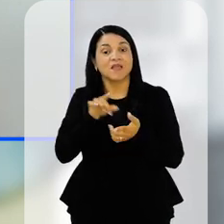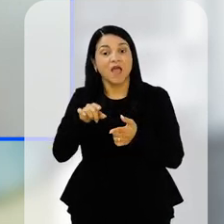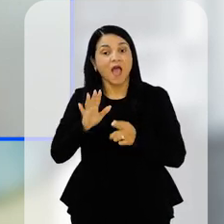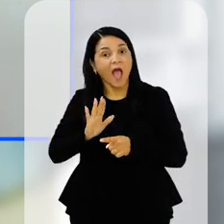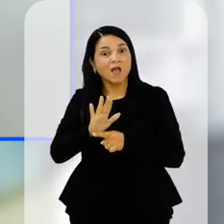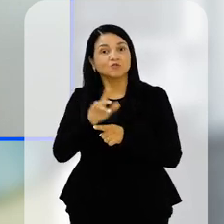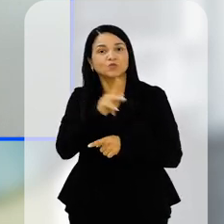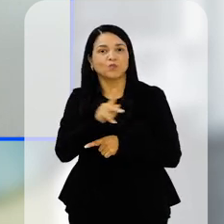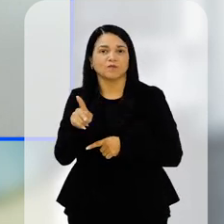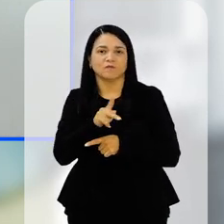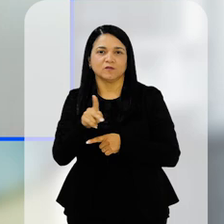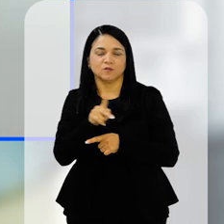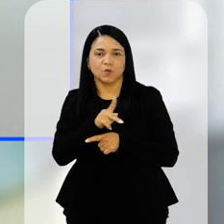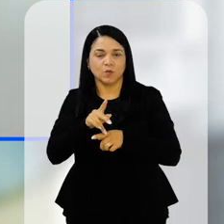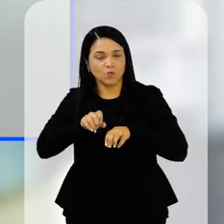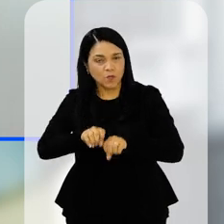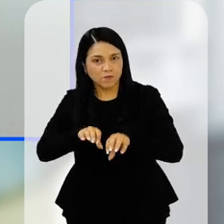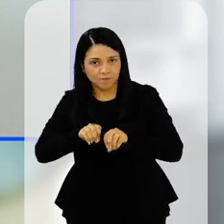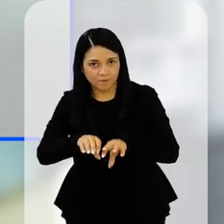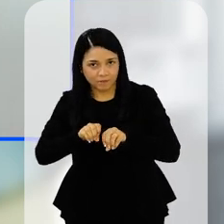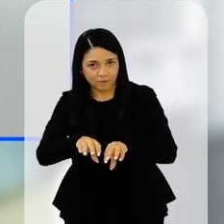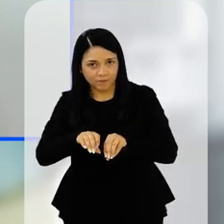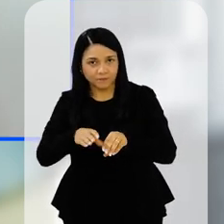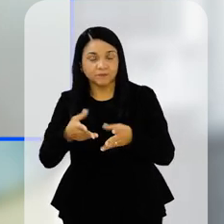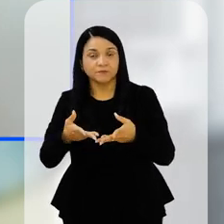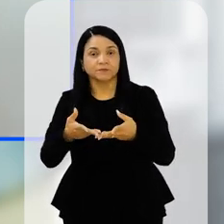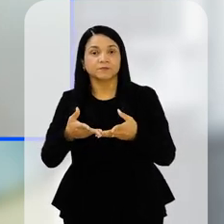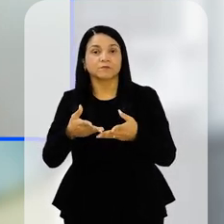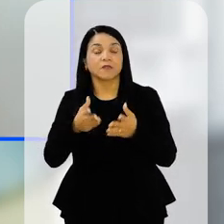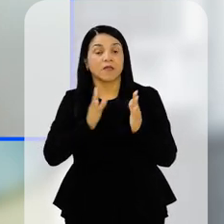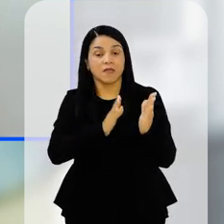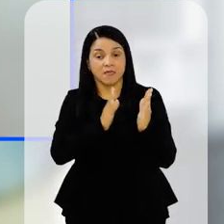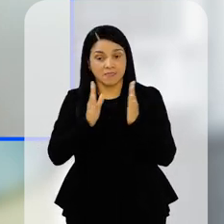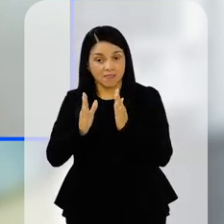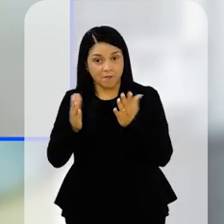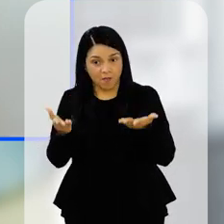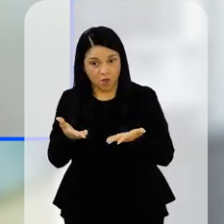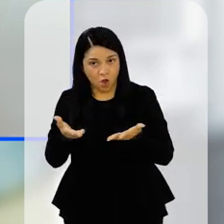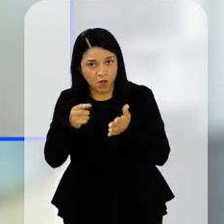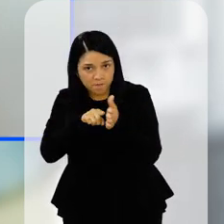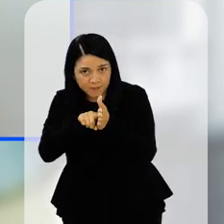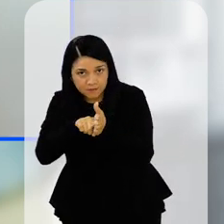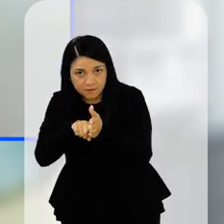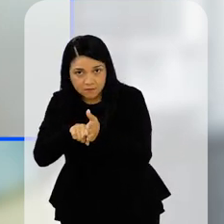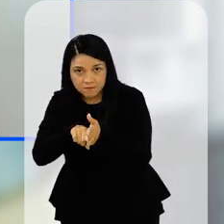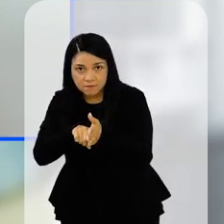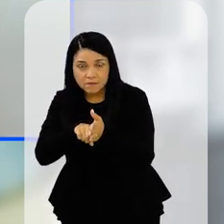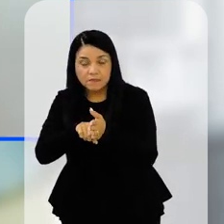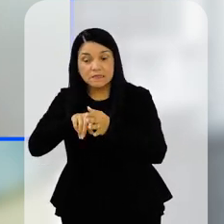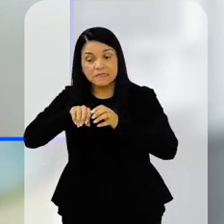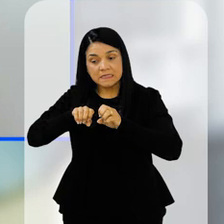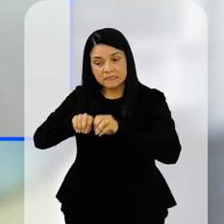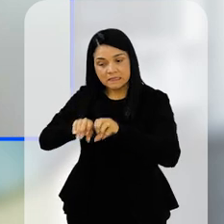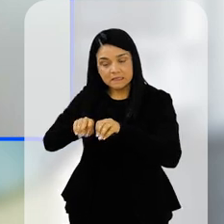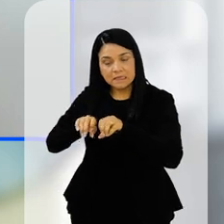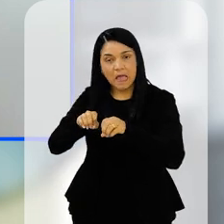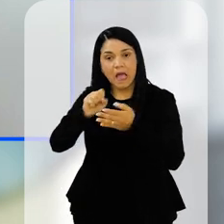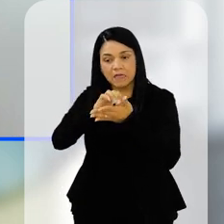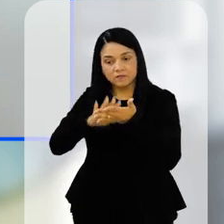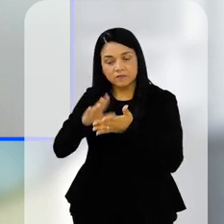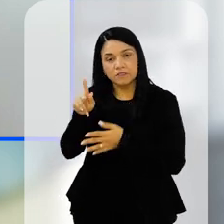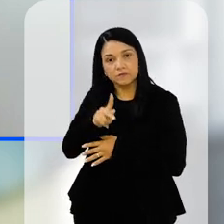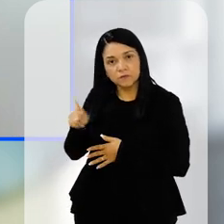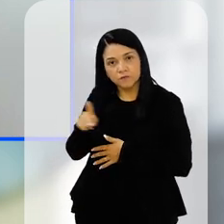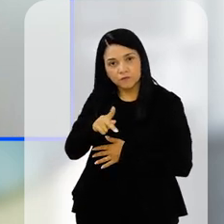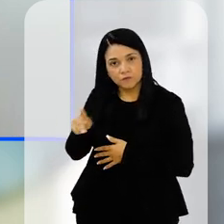E o que a gente vai fazer na etapa da pesquisa que estamos agora, é ensinar essas atividades